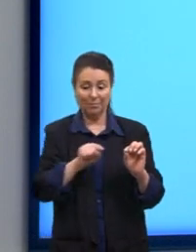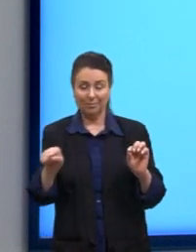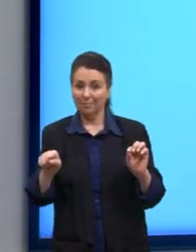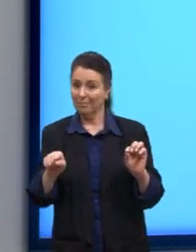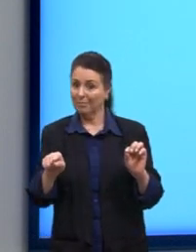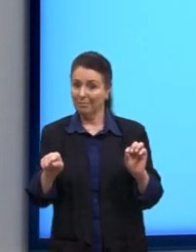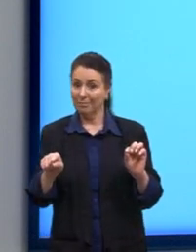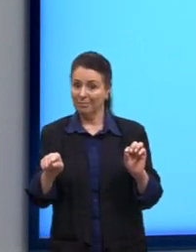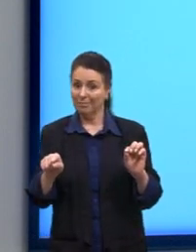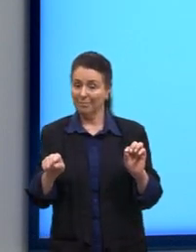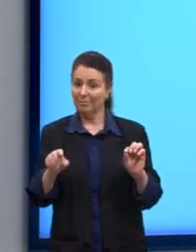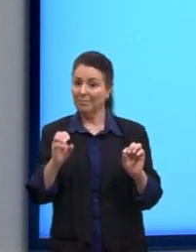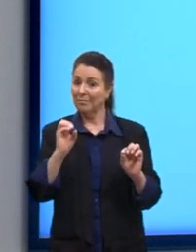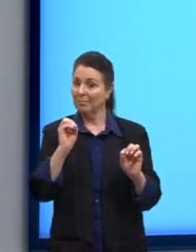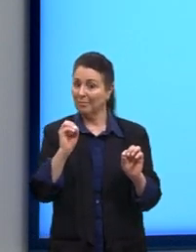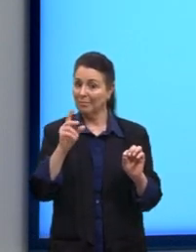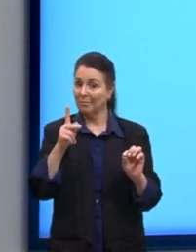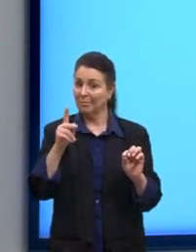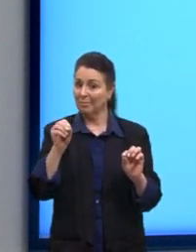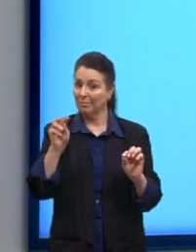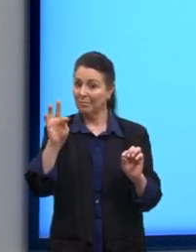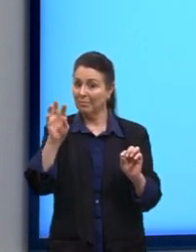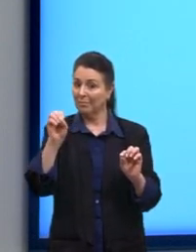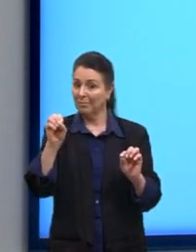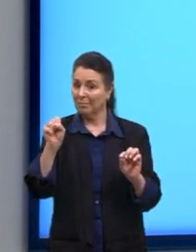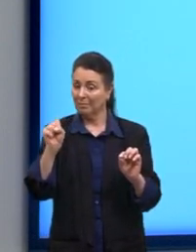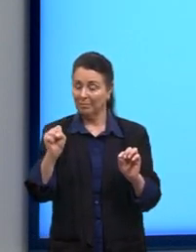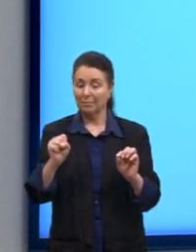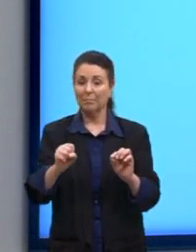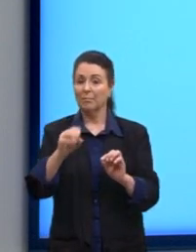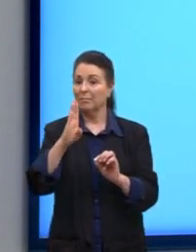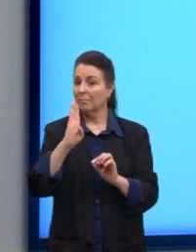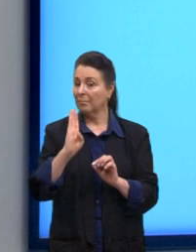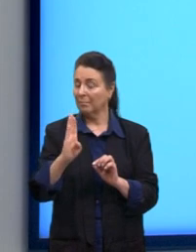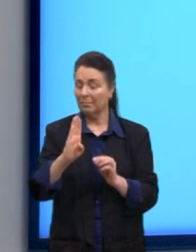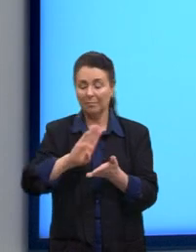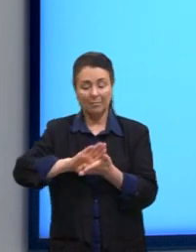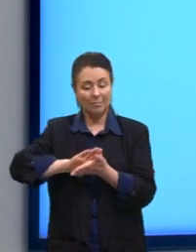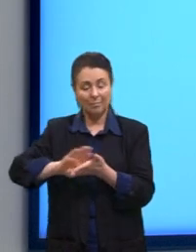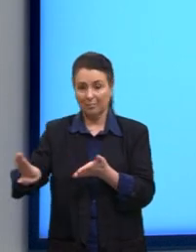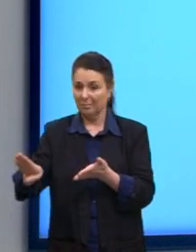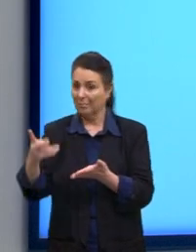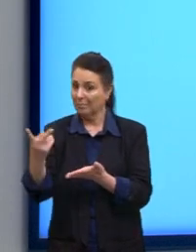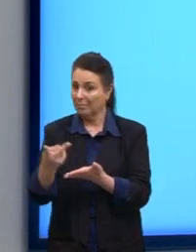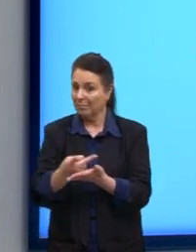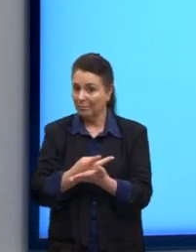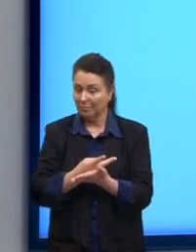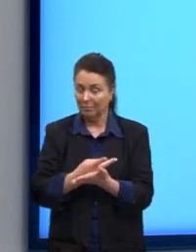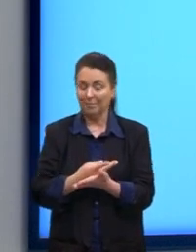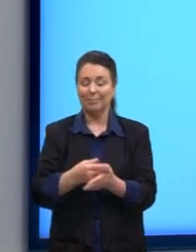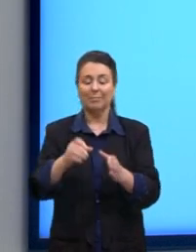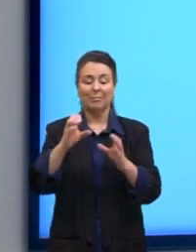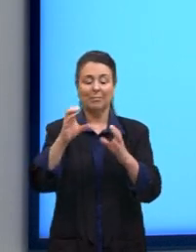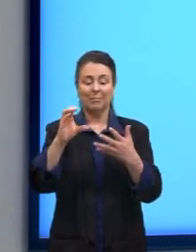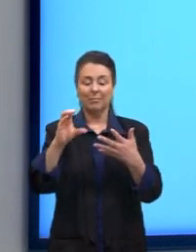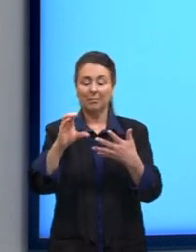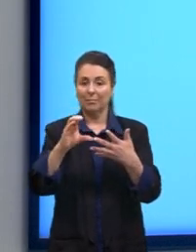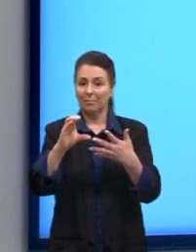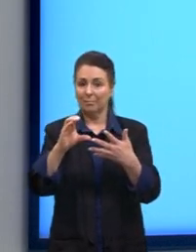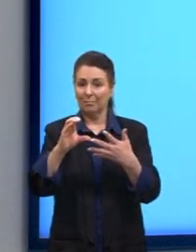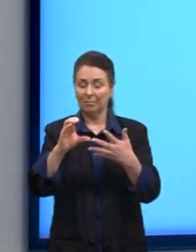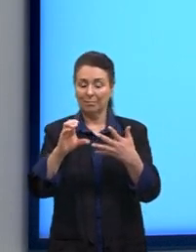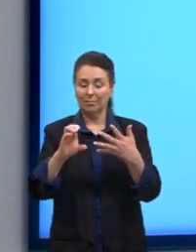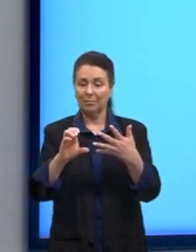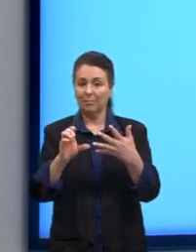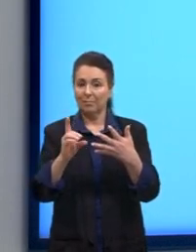0 pontos. Então, a letra B, nós até eliminamos já, né? Agora, da letra C até a letra E,